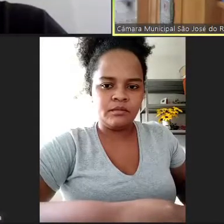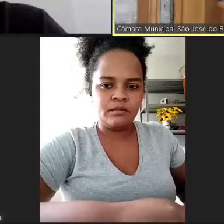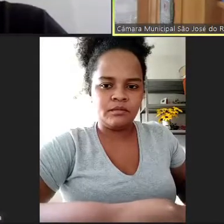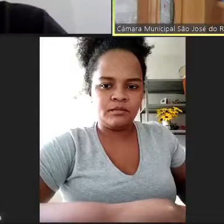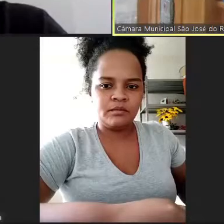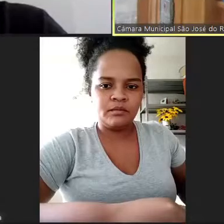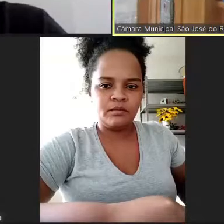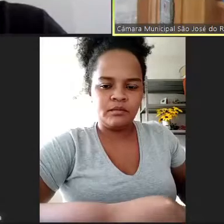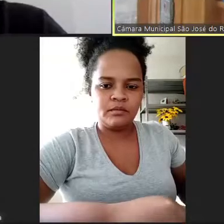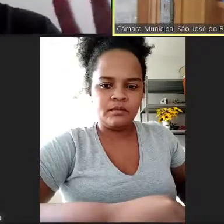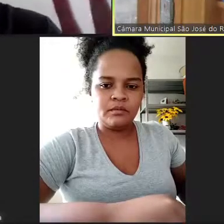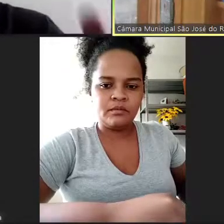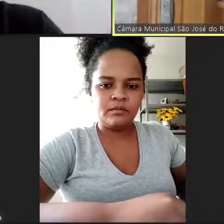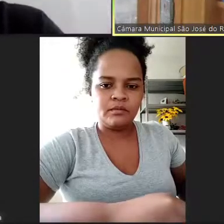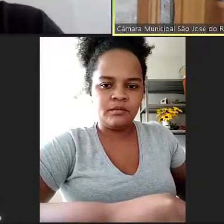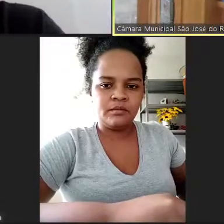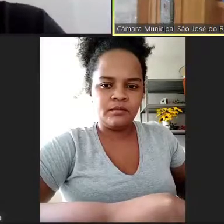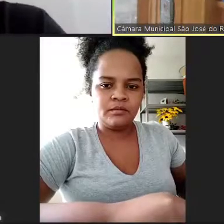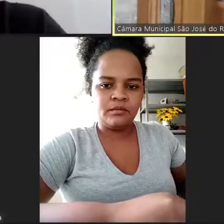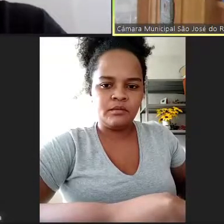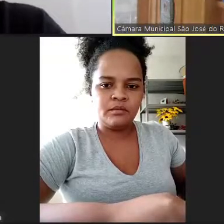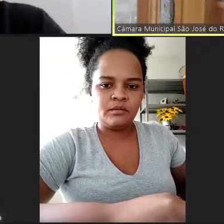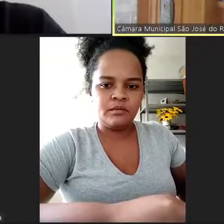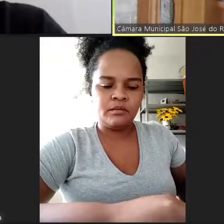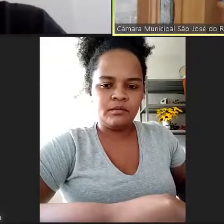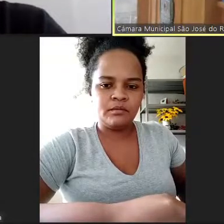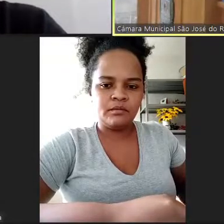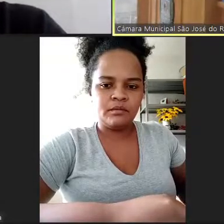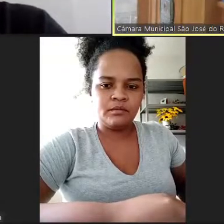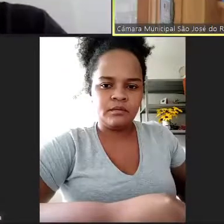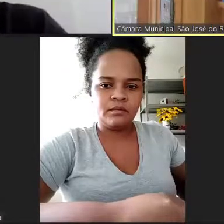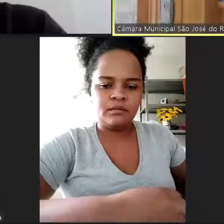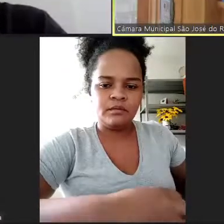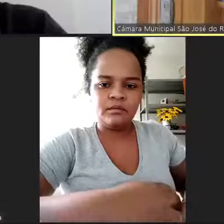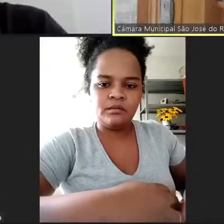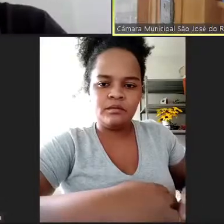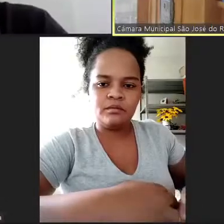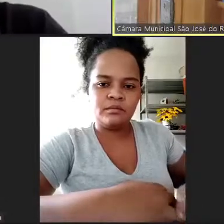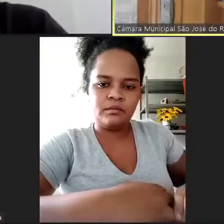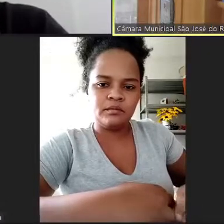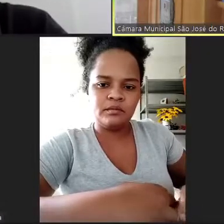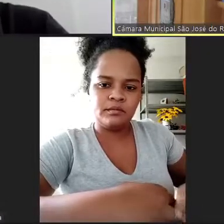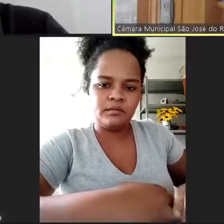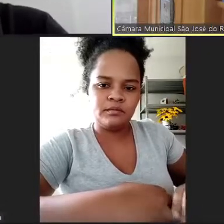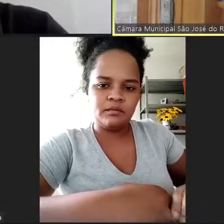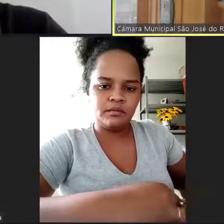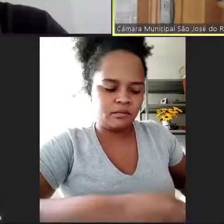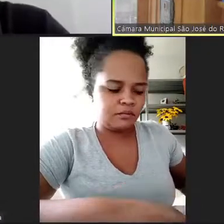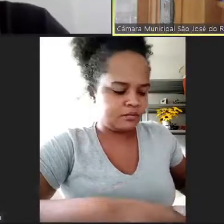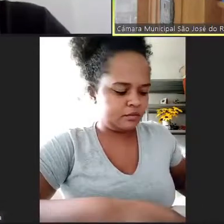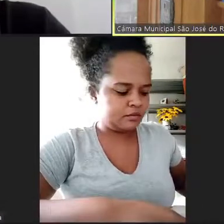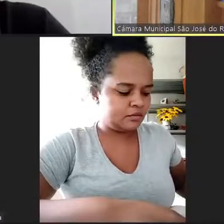vereador Rubinho, funcionários dessa casa, internautas. Esse requerimento, senhor presidente, se dá, primeiro a gente